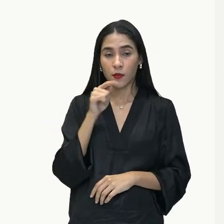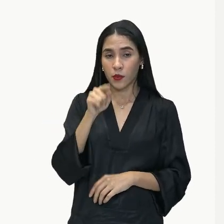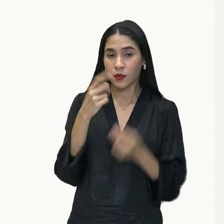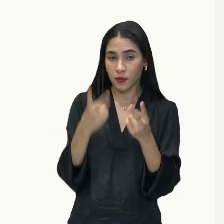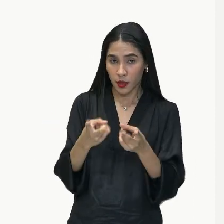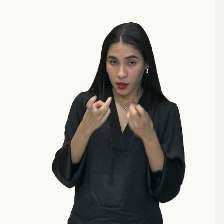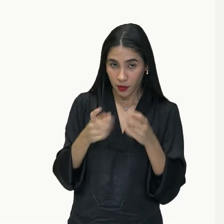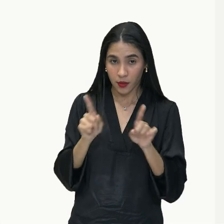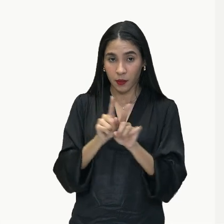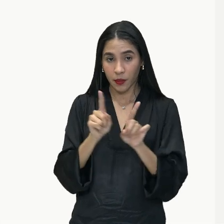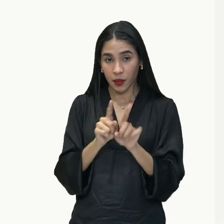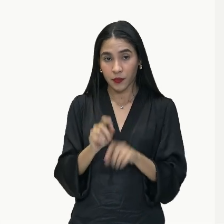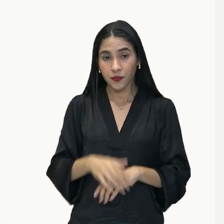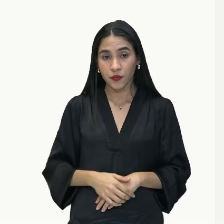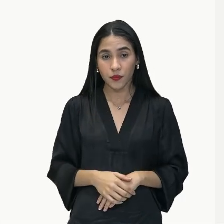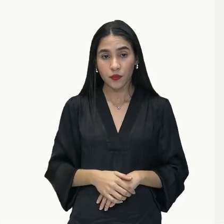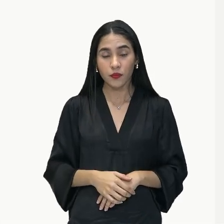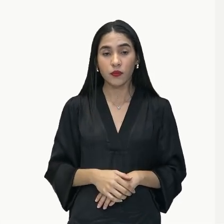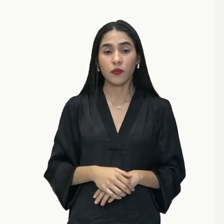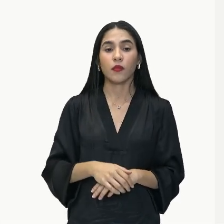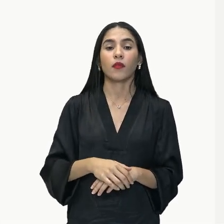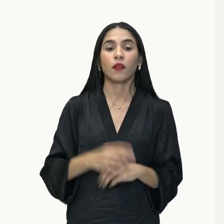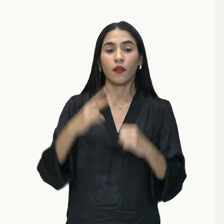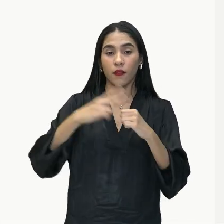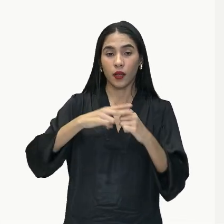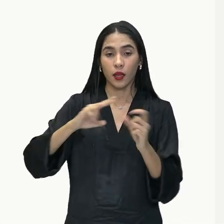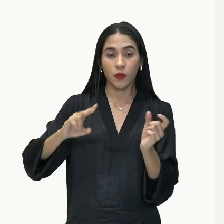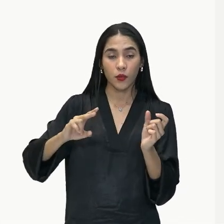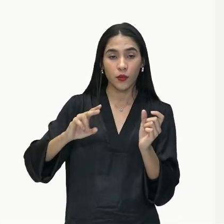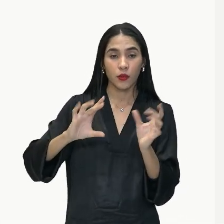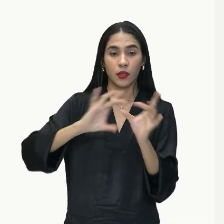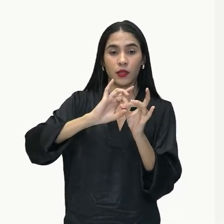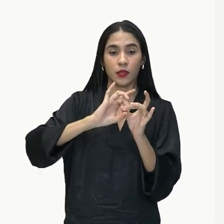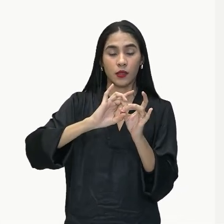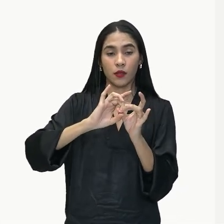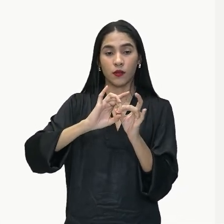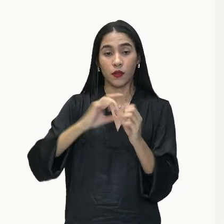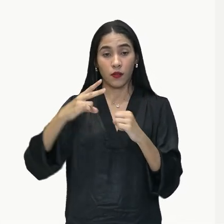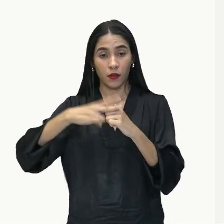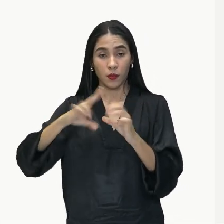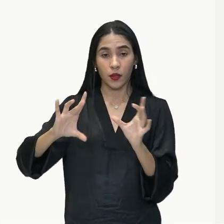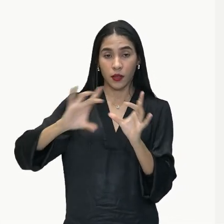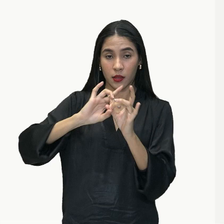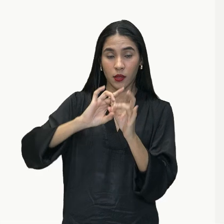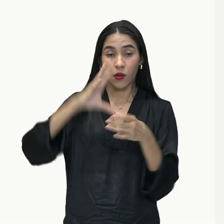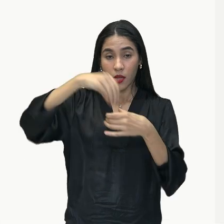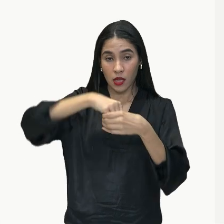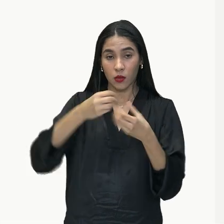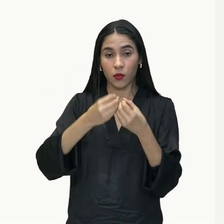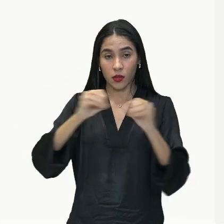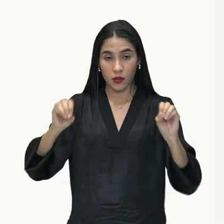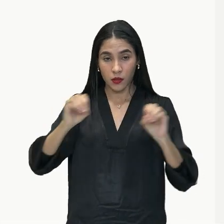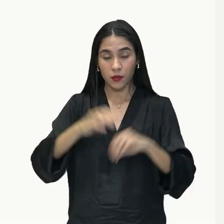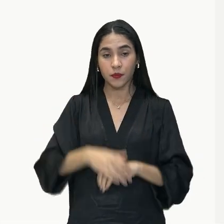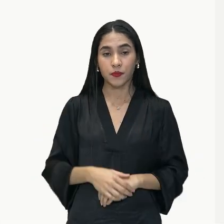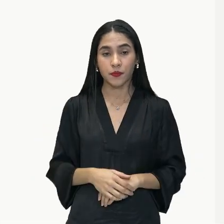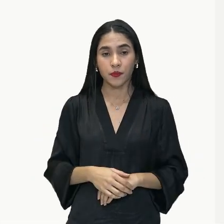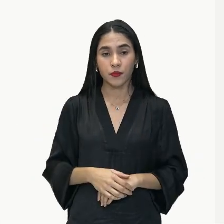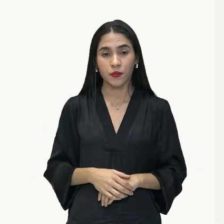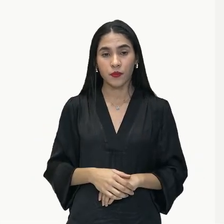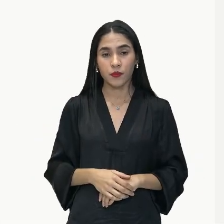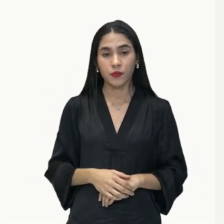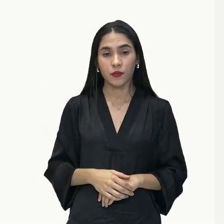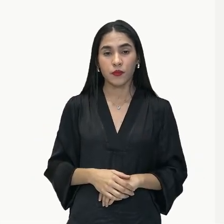percebe também, olha só. O verbo de ligação, o verbo de ligação presente, ok? Então, quando a gente